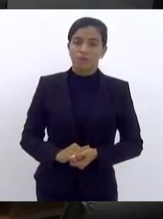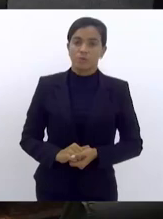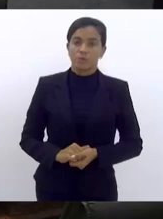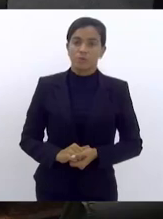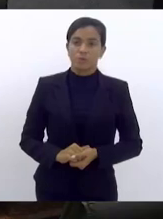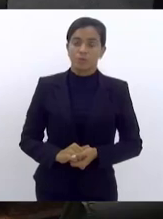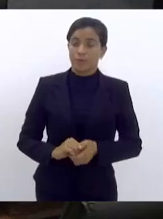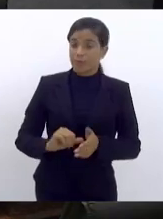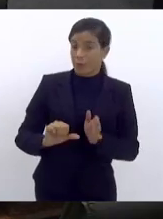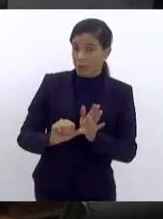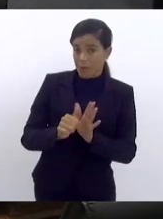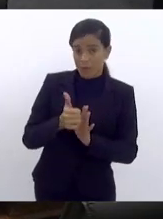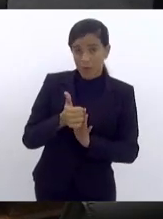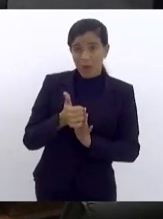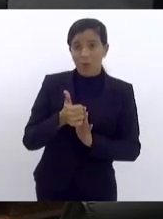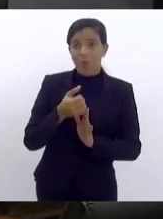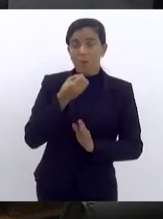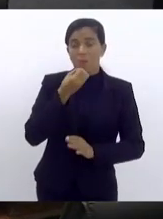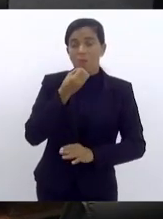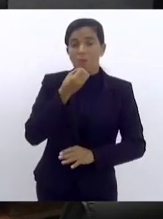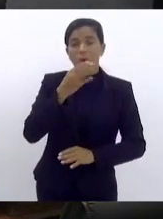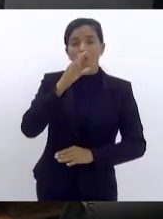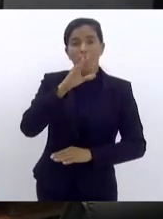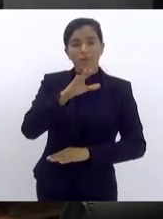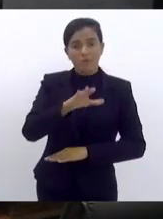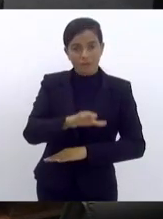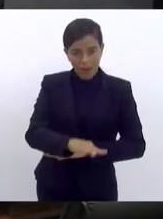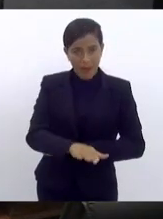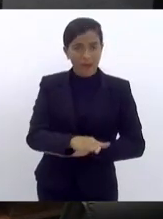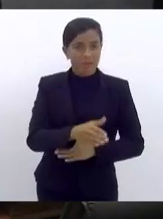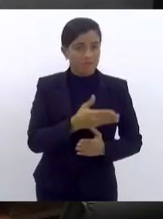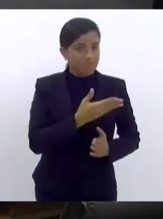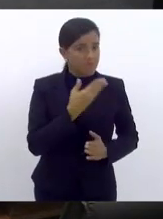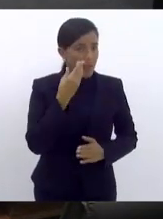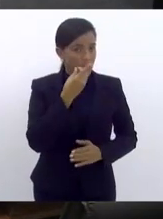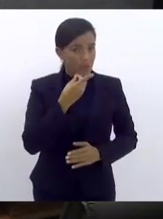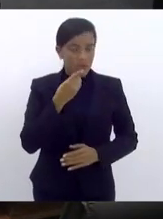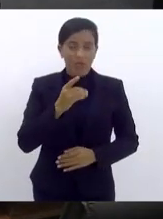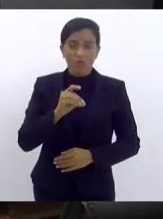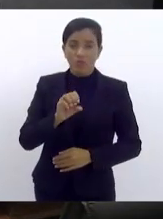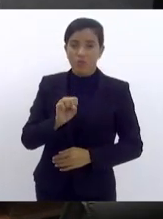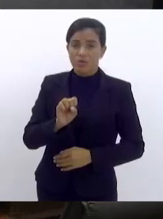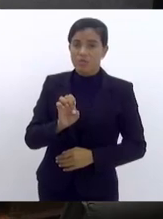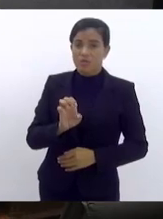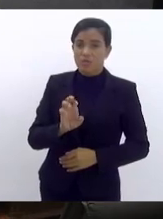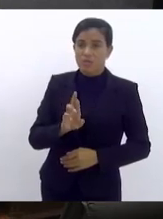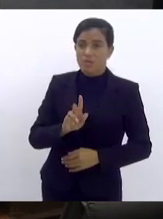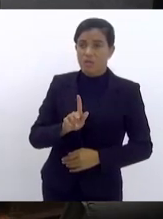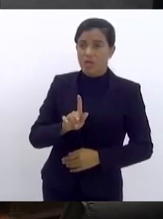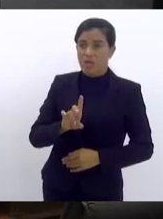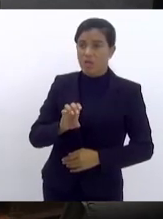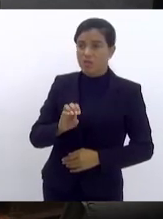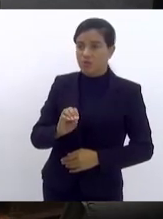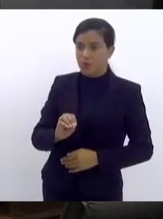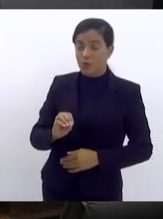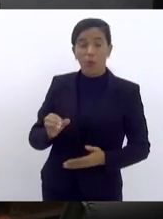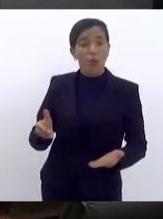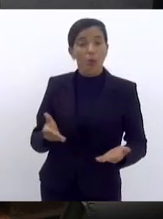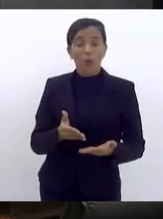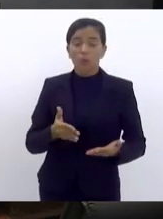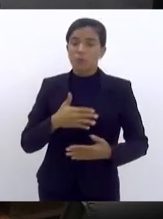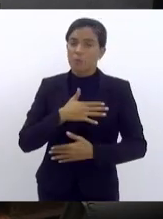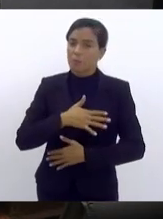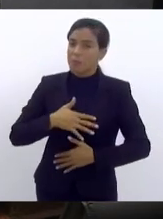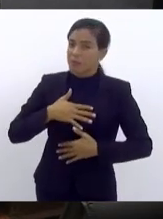Primeiramente, boa tarde, deputado Sérgio Fernandes. Um grande prazer de hoje estar nessa tribuna